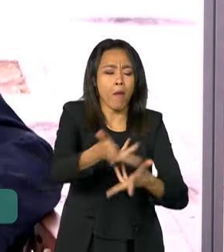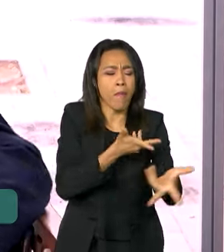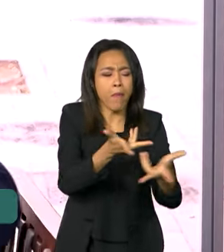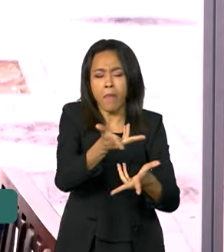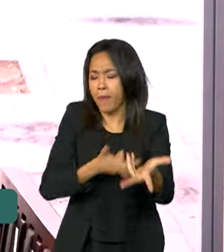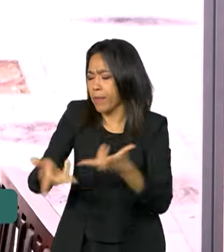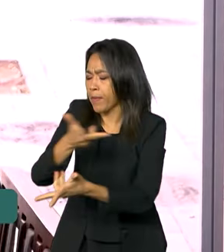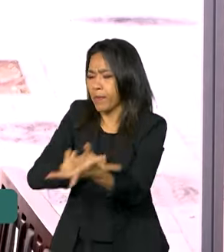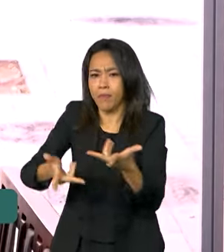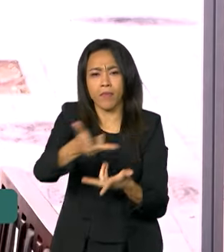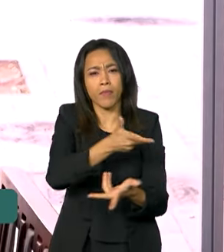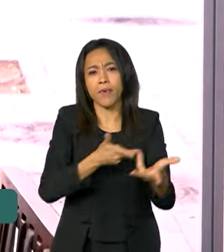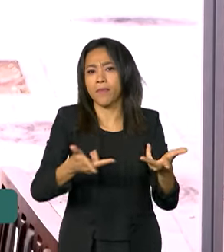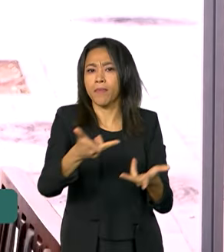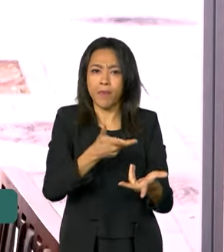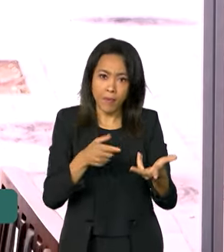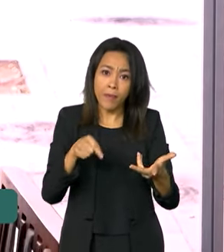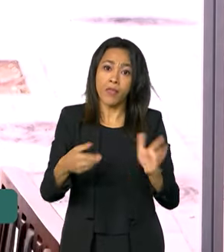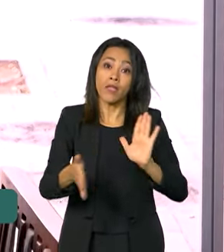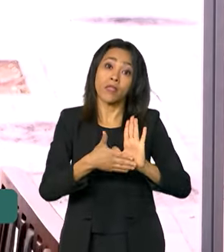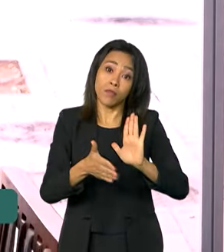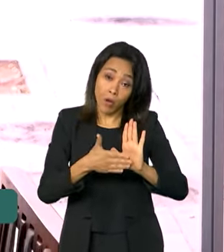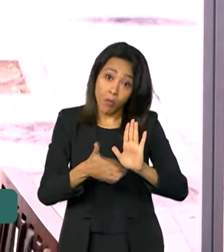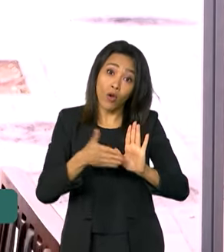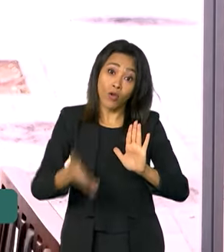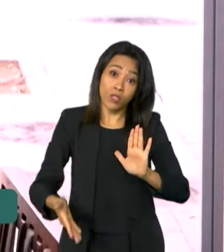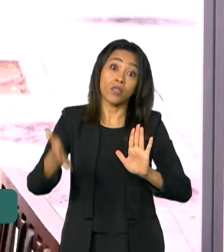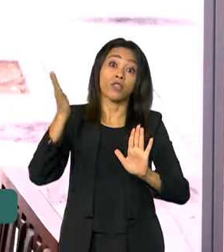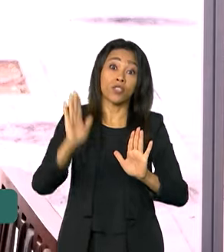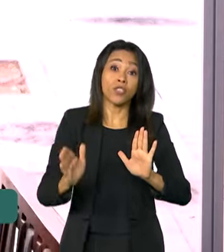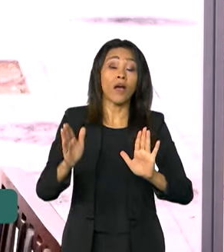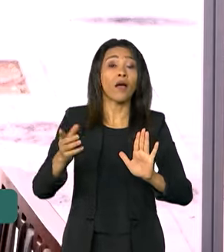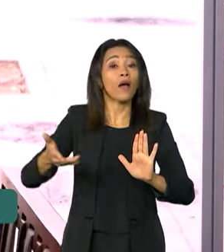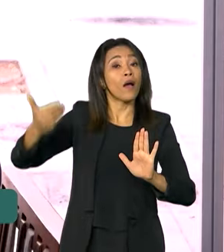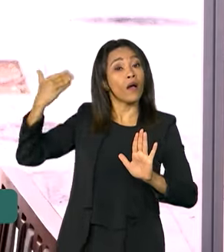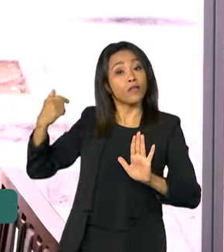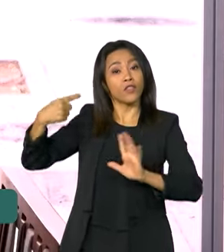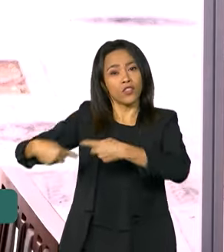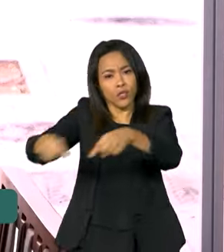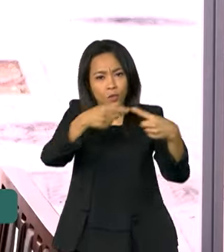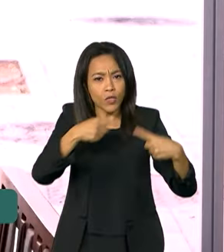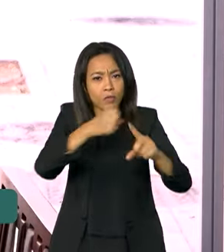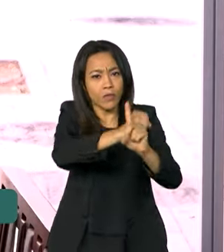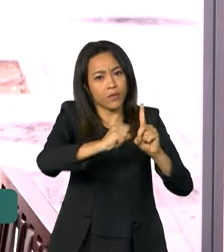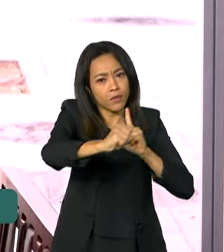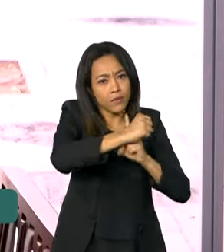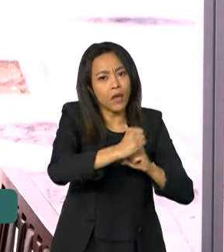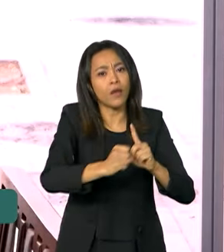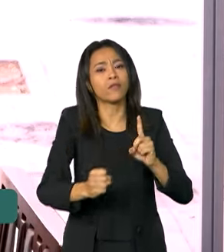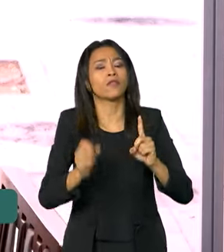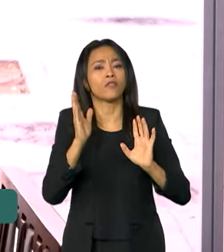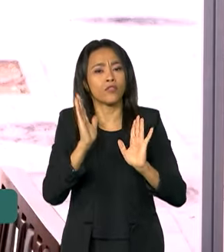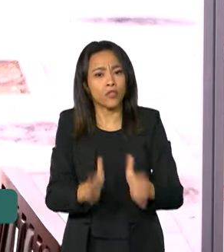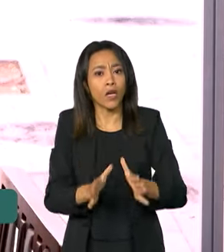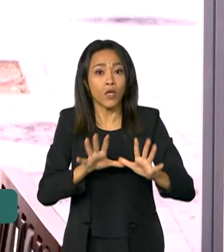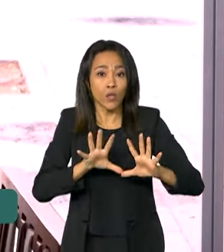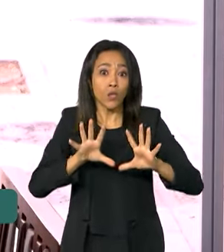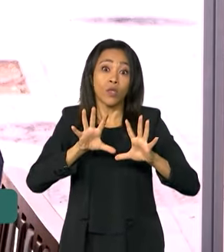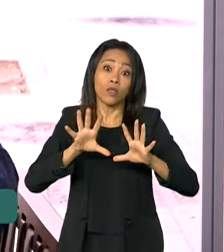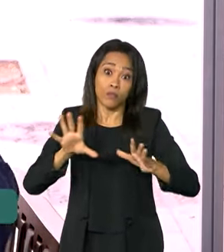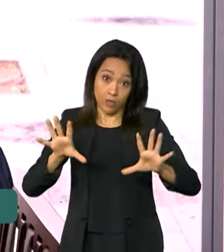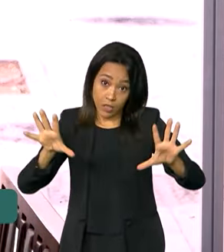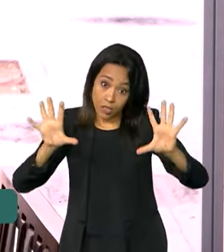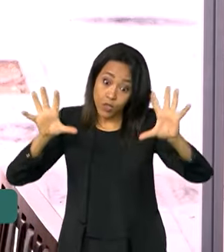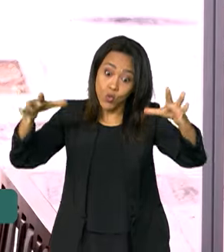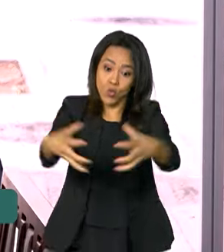uma intercessão das propostas discutidas pela sociedade civil na cúpula de chefes de